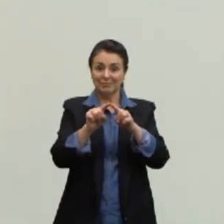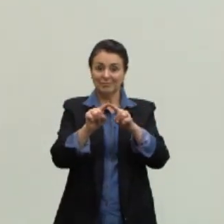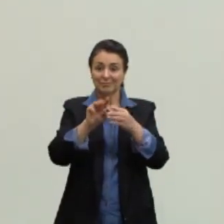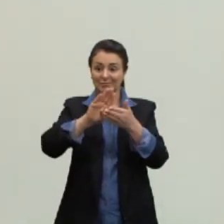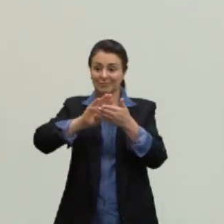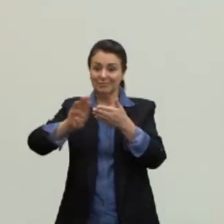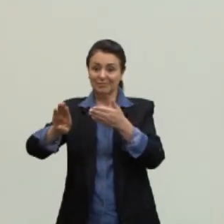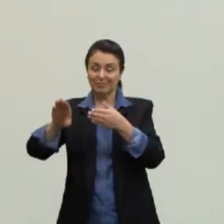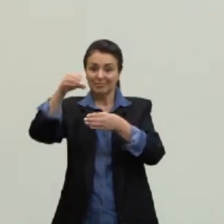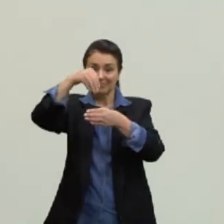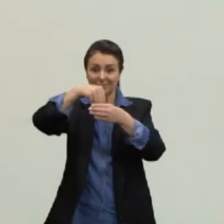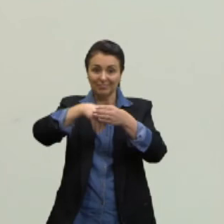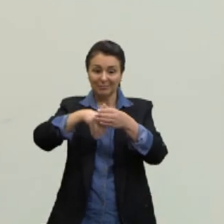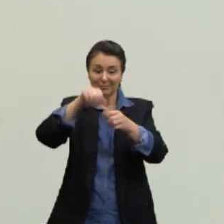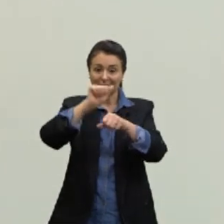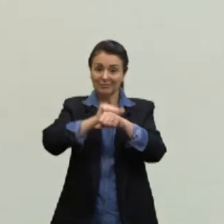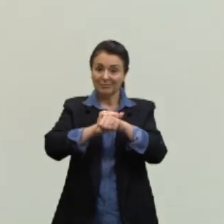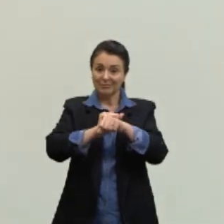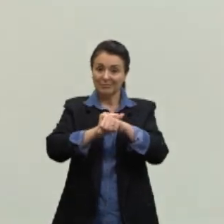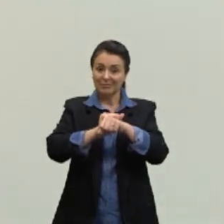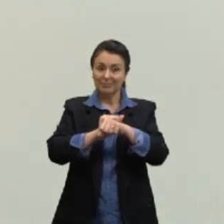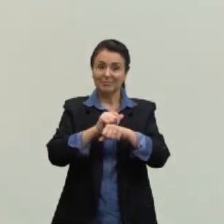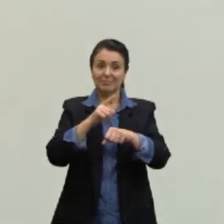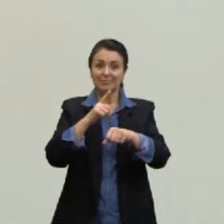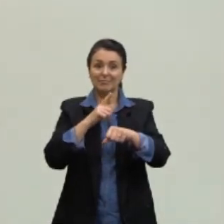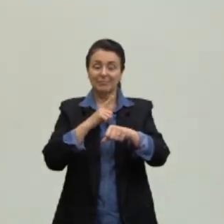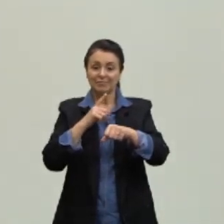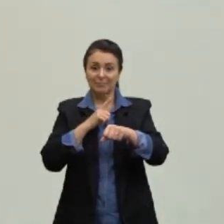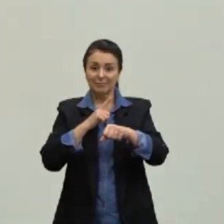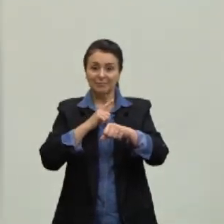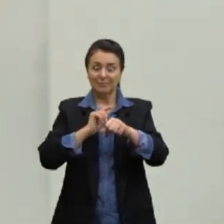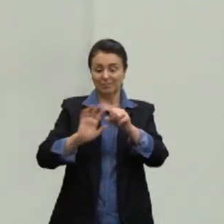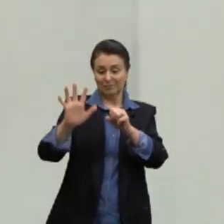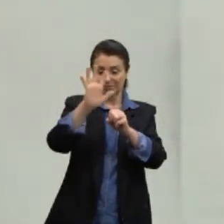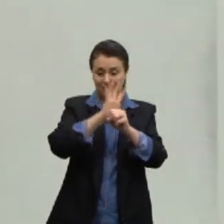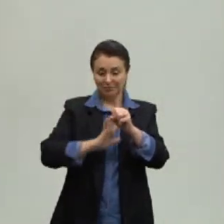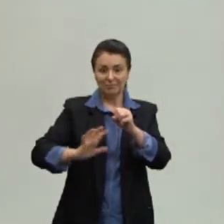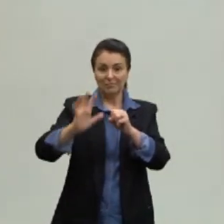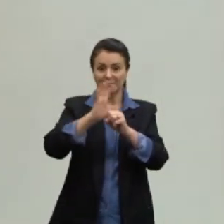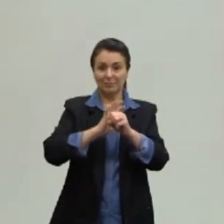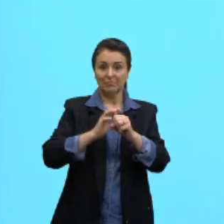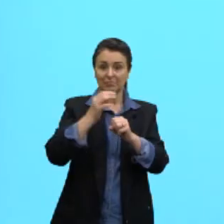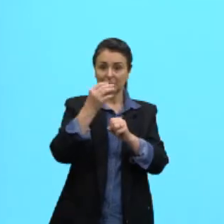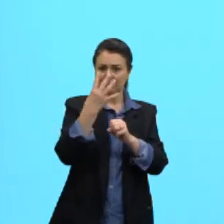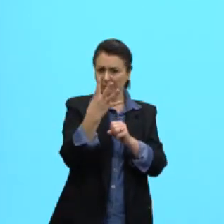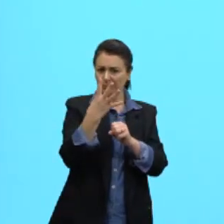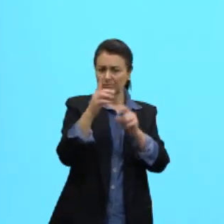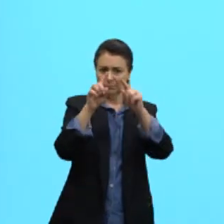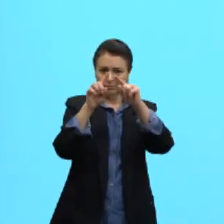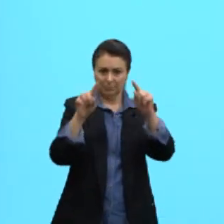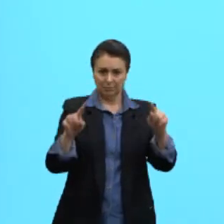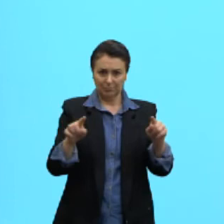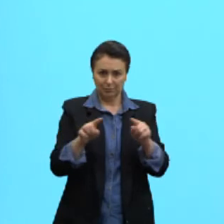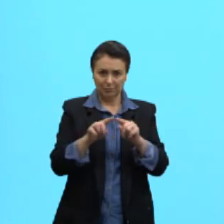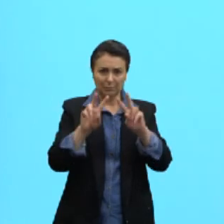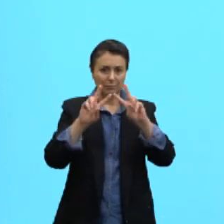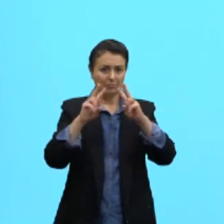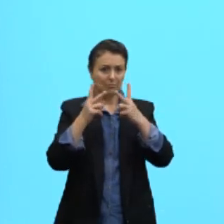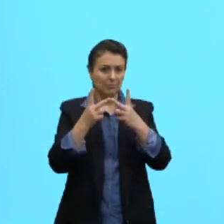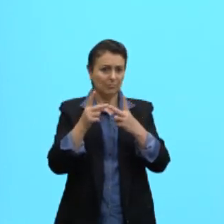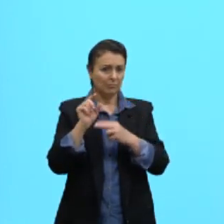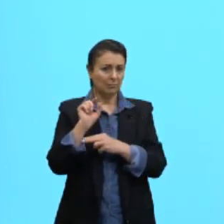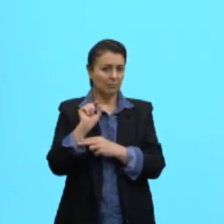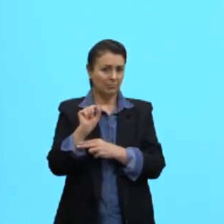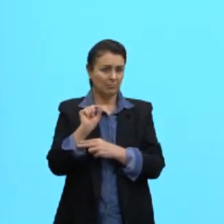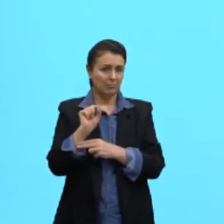Então, como que nós vamos pensar? Se eu tenho um sólido que foi retirado dele, quatro pirâmides, o volume vai ser quem? O